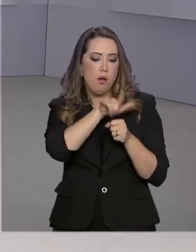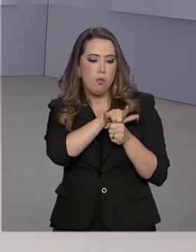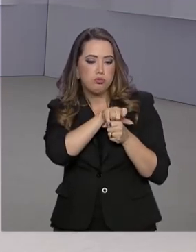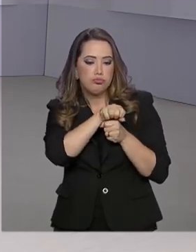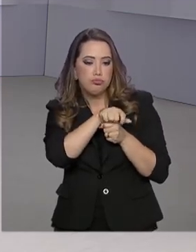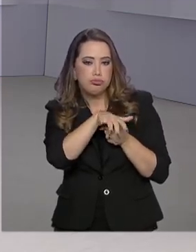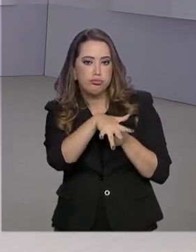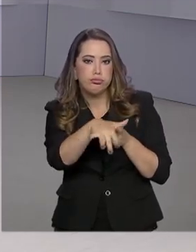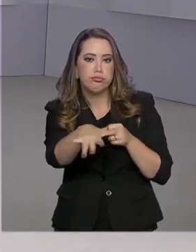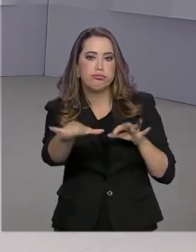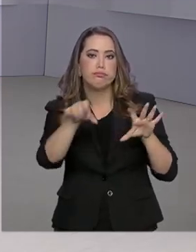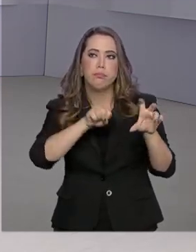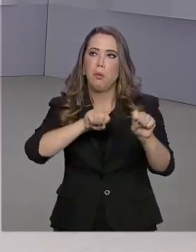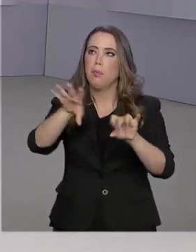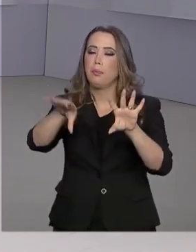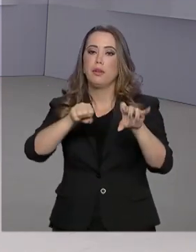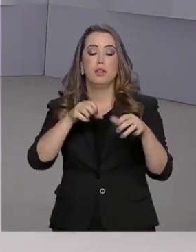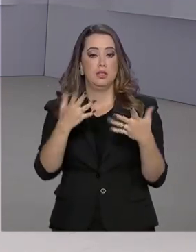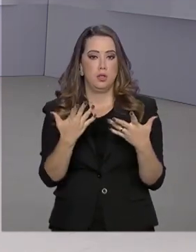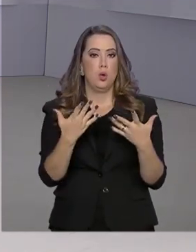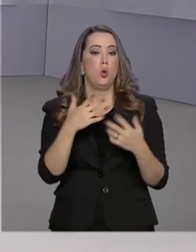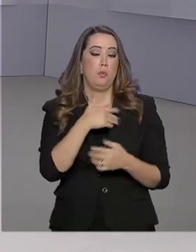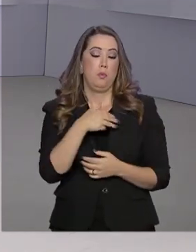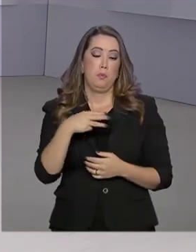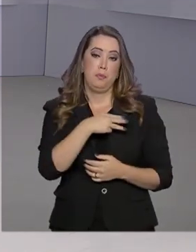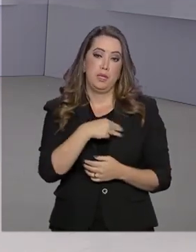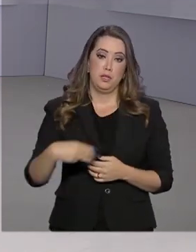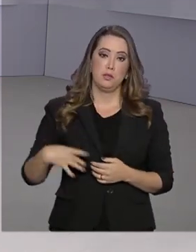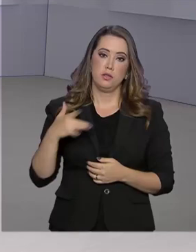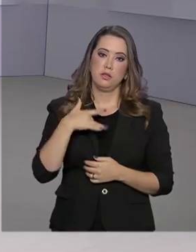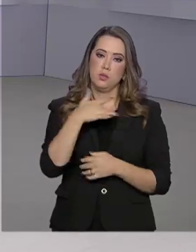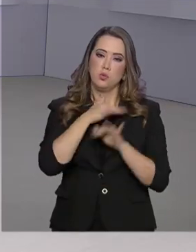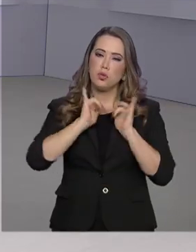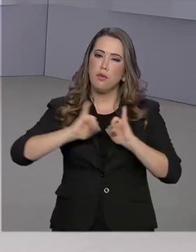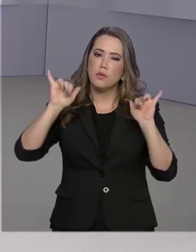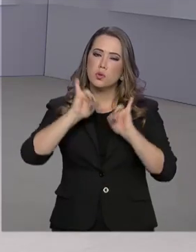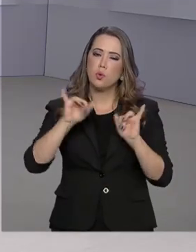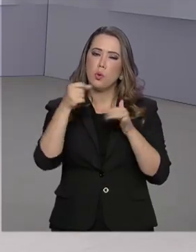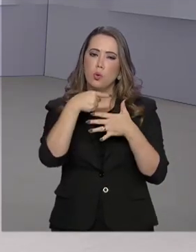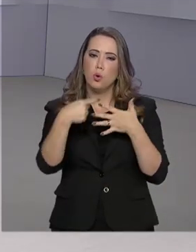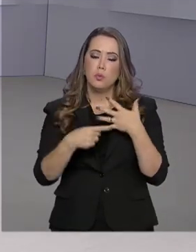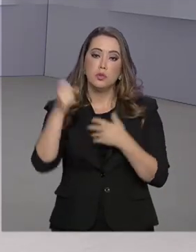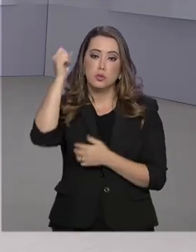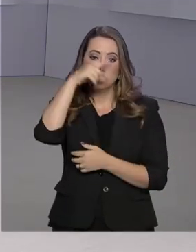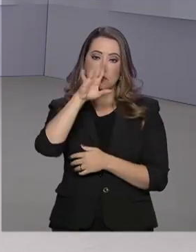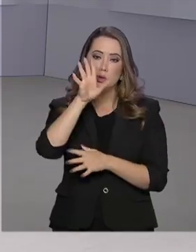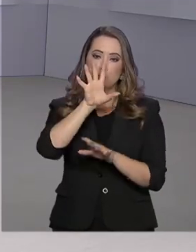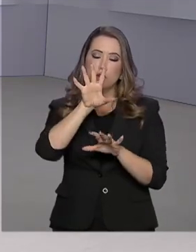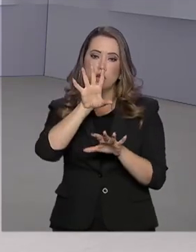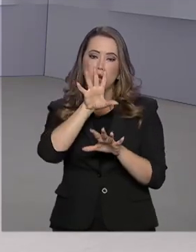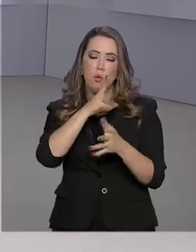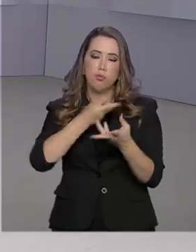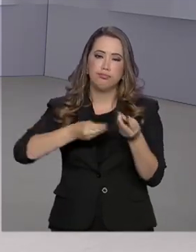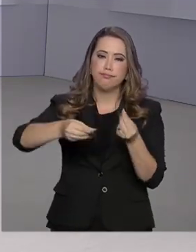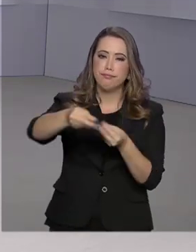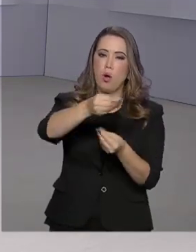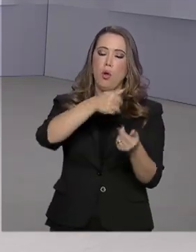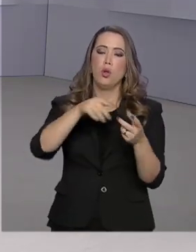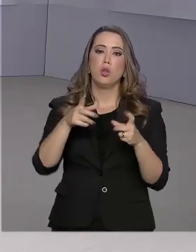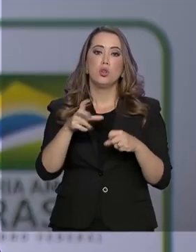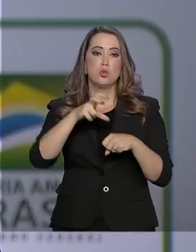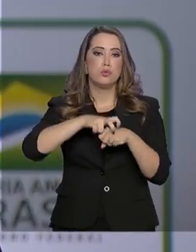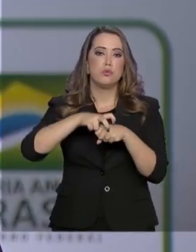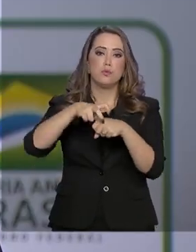ministro da Saúde, Luiz Henrique Mandetta, anunciou algumas medidas que serão tomadas para dificultar a circulação do vírus no país.